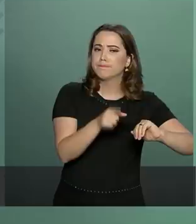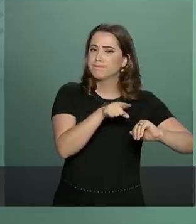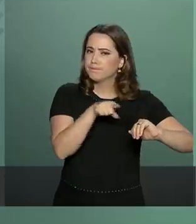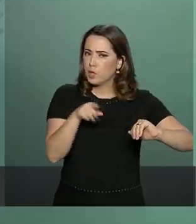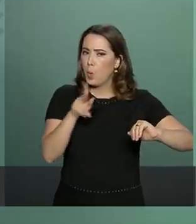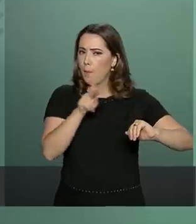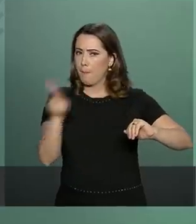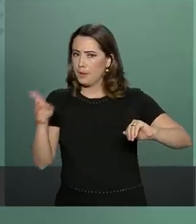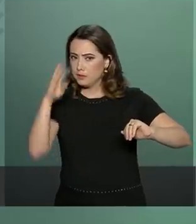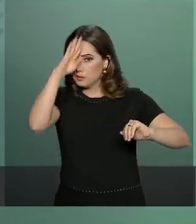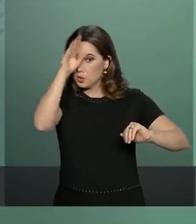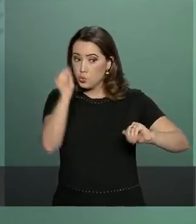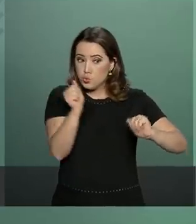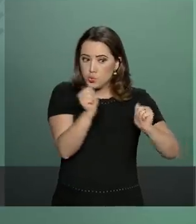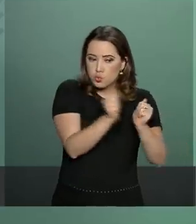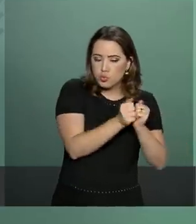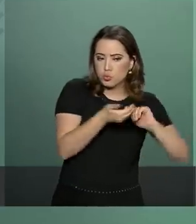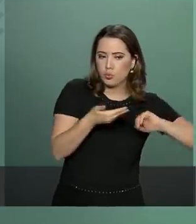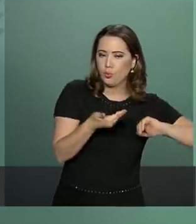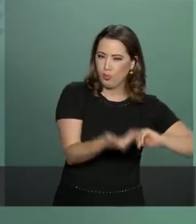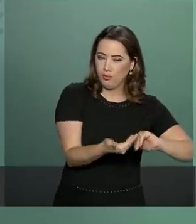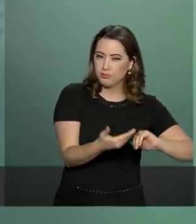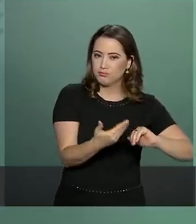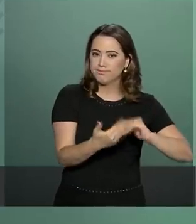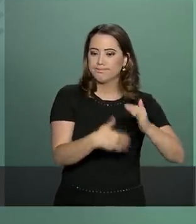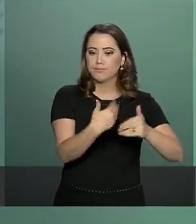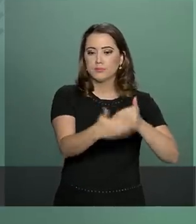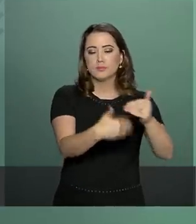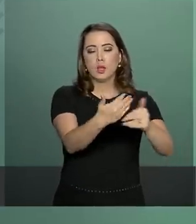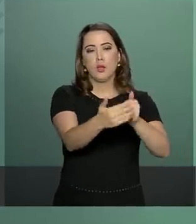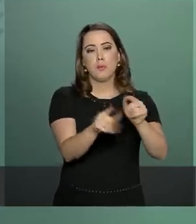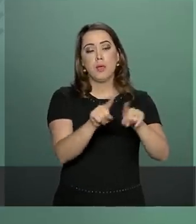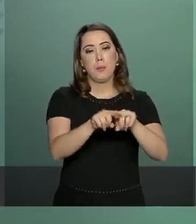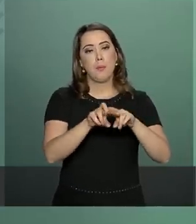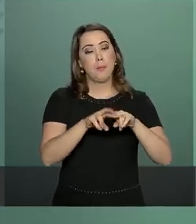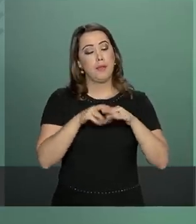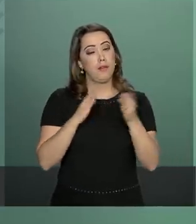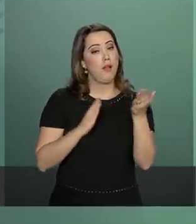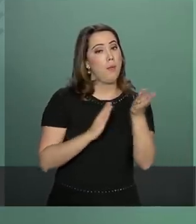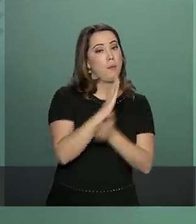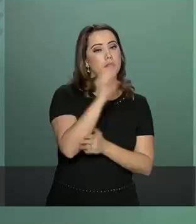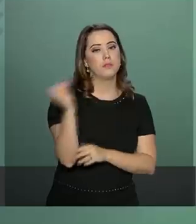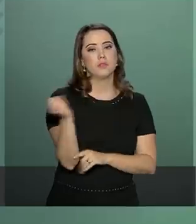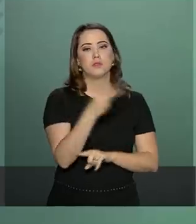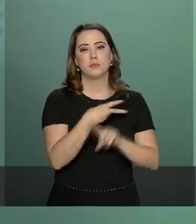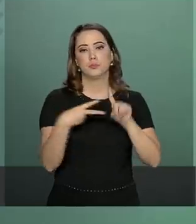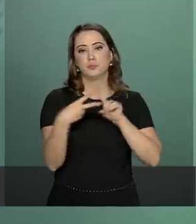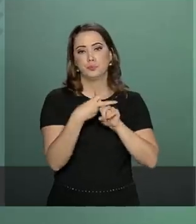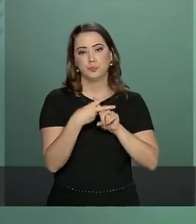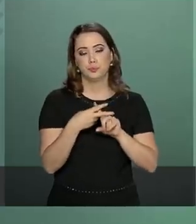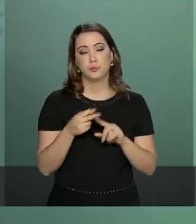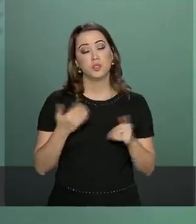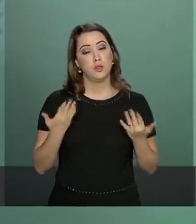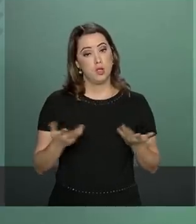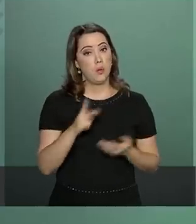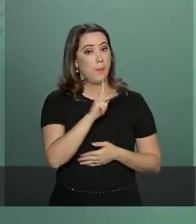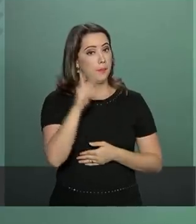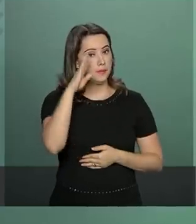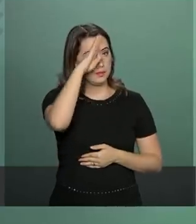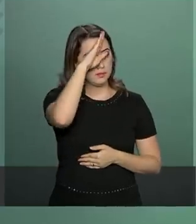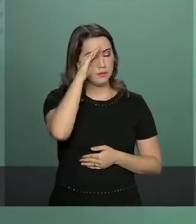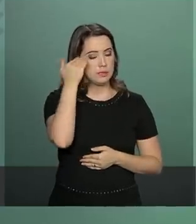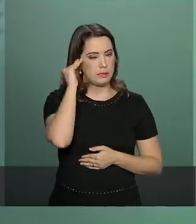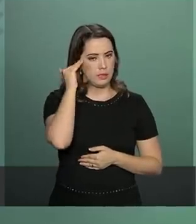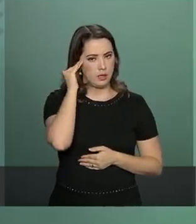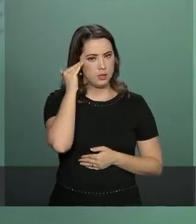caminhar em prol da aprovação da nova Previdência. O presidente entende,